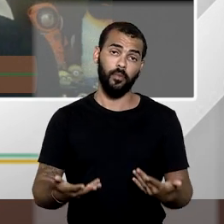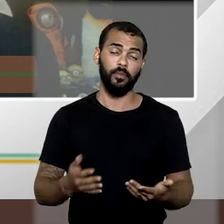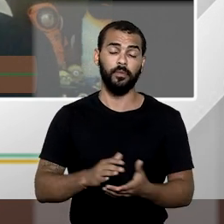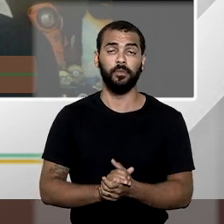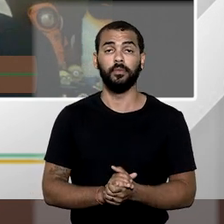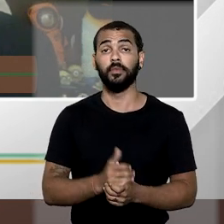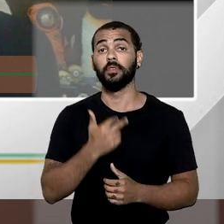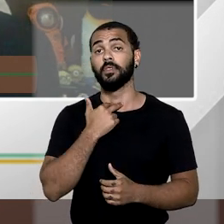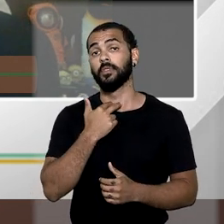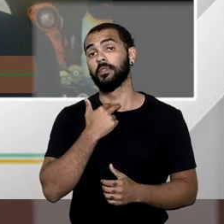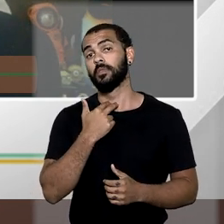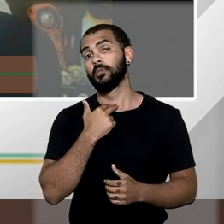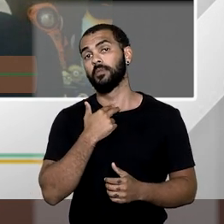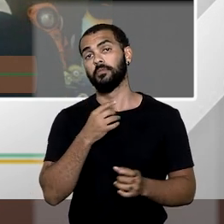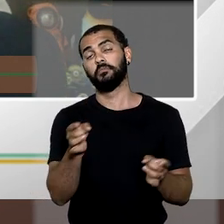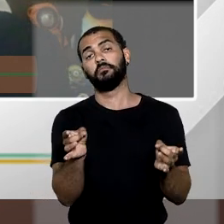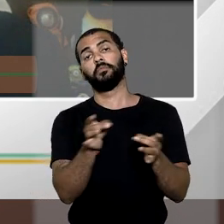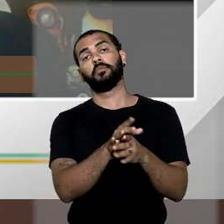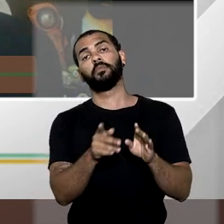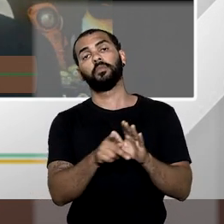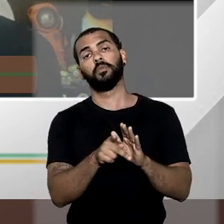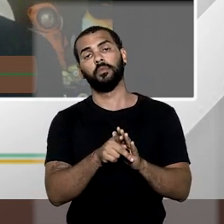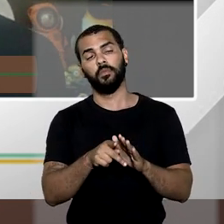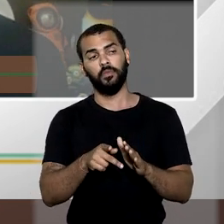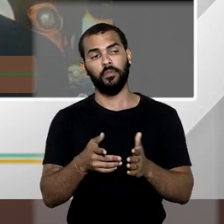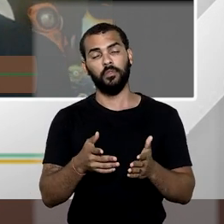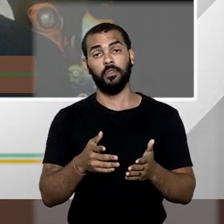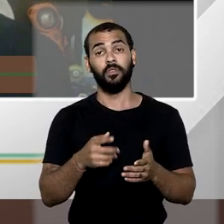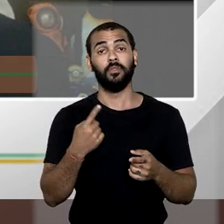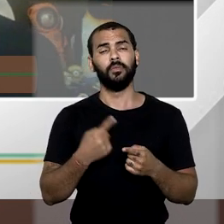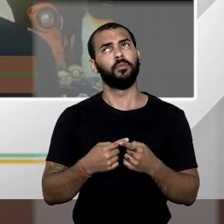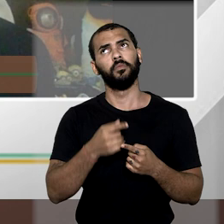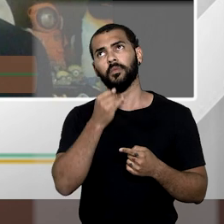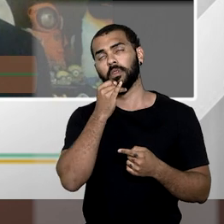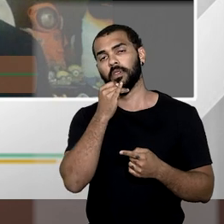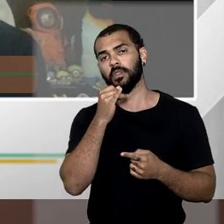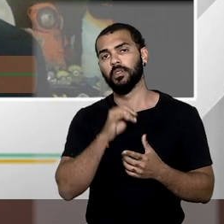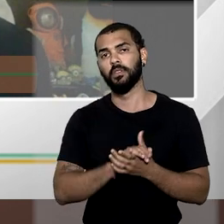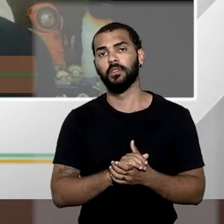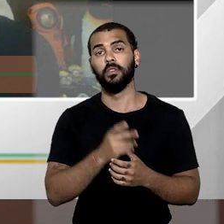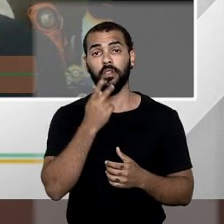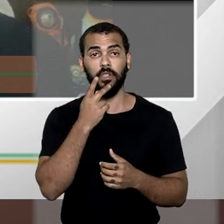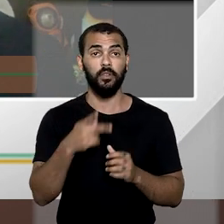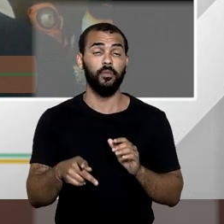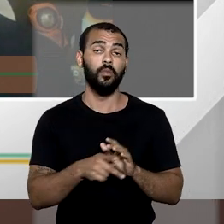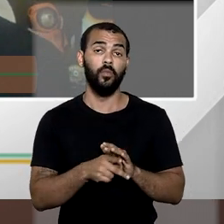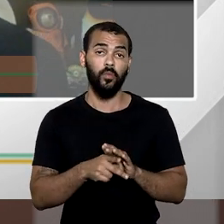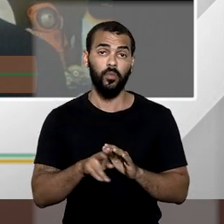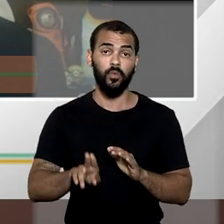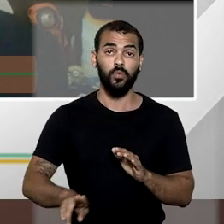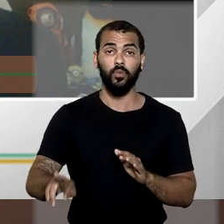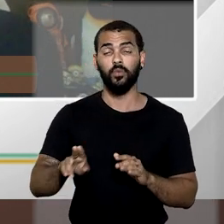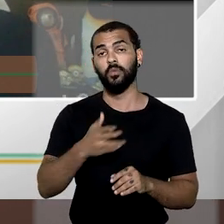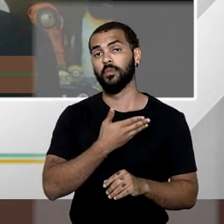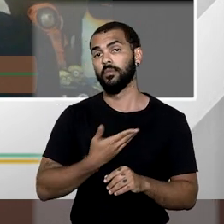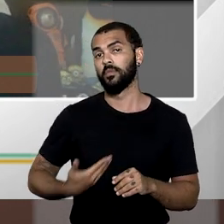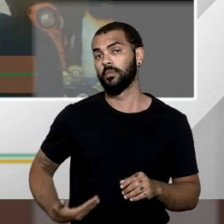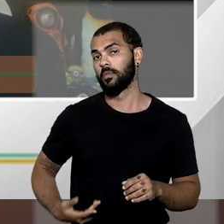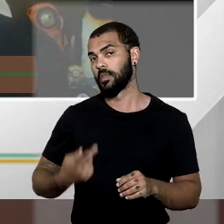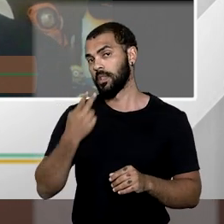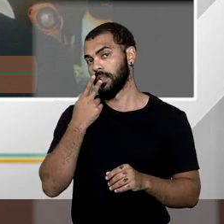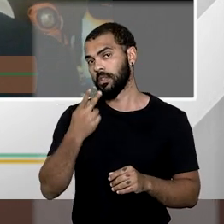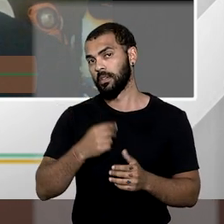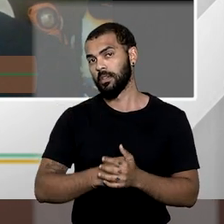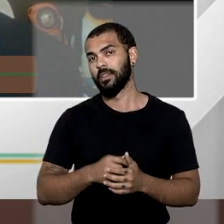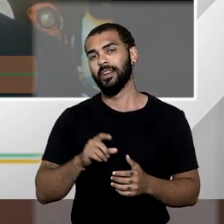não seja suficientemente motivado. O que se diz, considera-se de utilidade pública para fins, aí fala